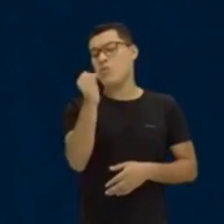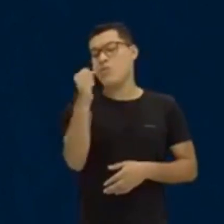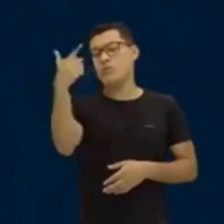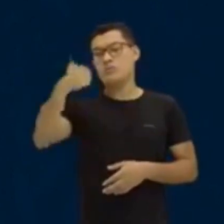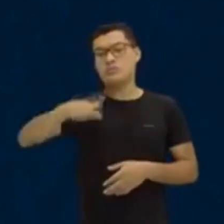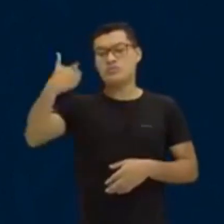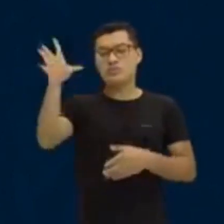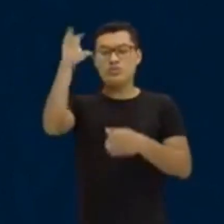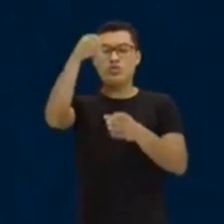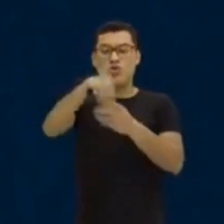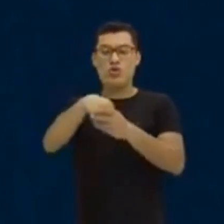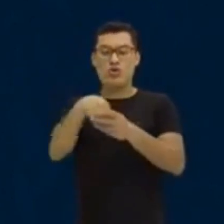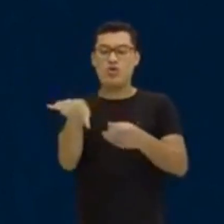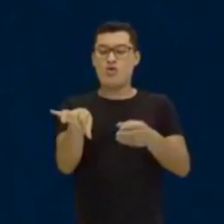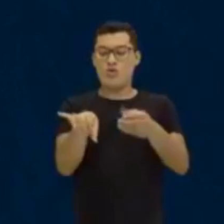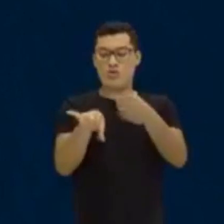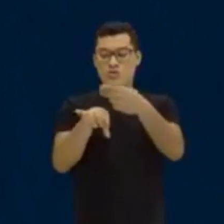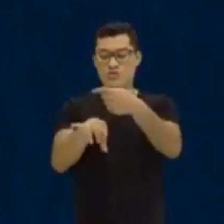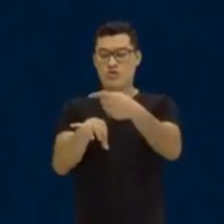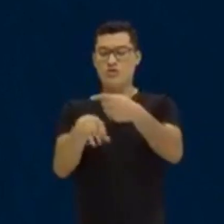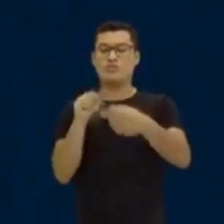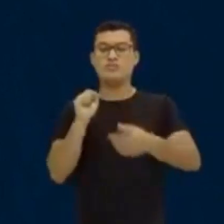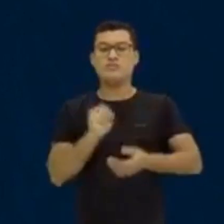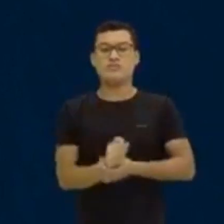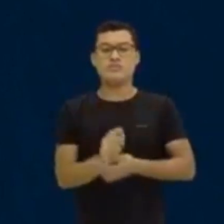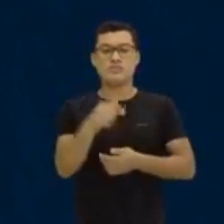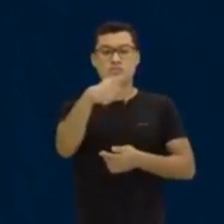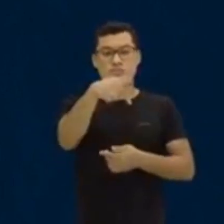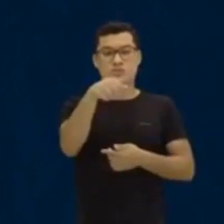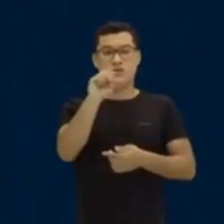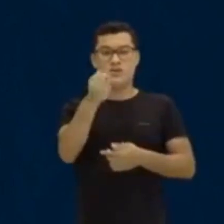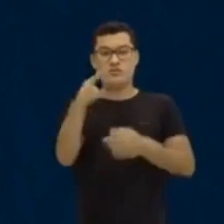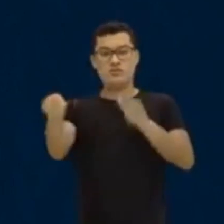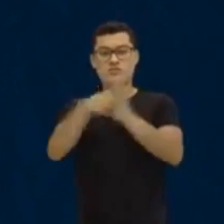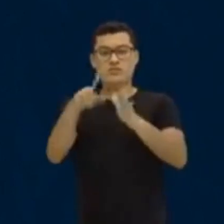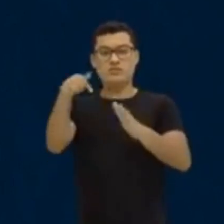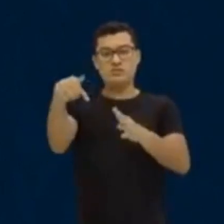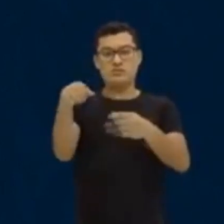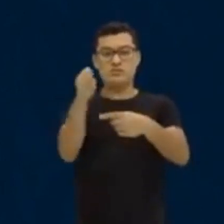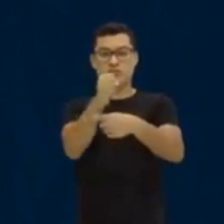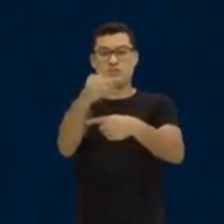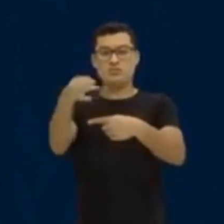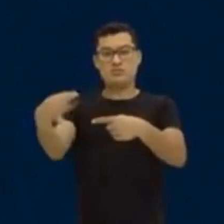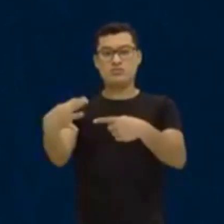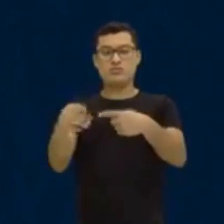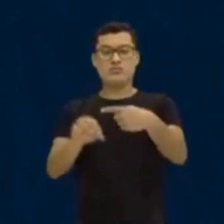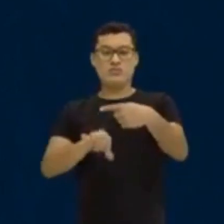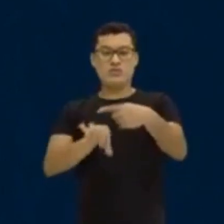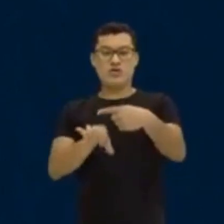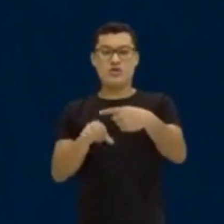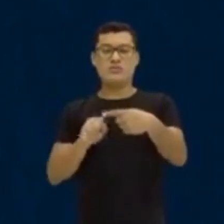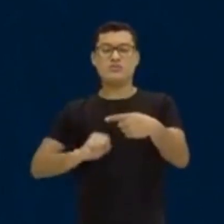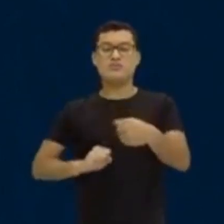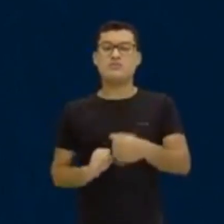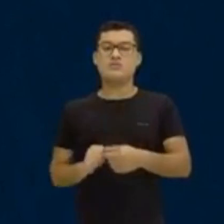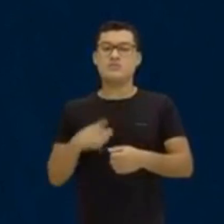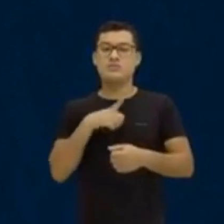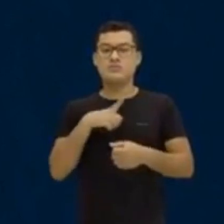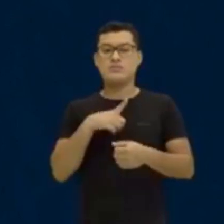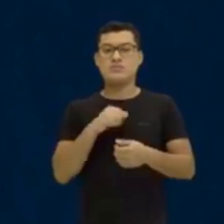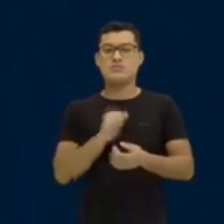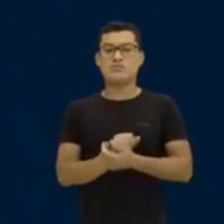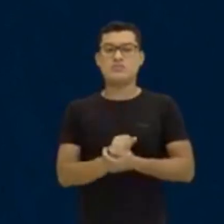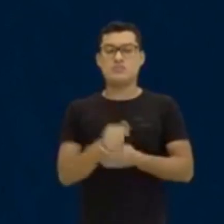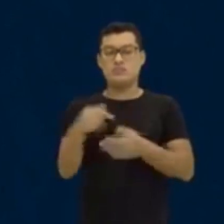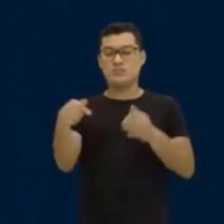Então, eu vou colocar o 9, que nem a gente colocou, certo? E agora é que vem a diferença maior. Não tem esse 7 aqui